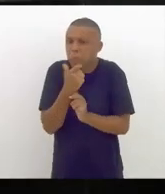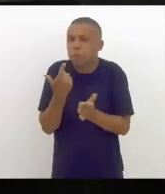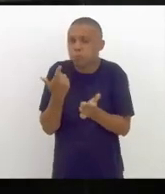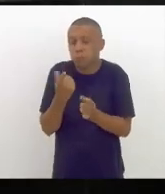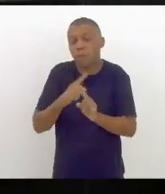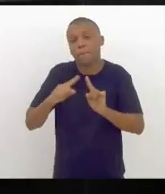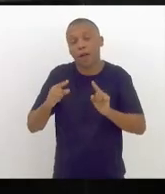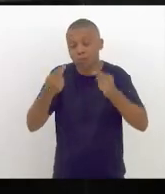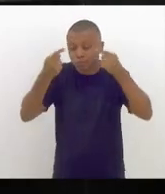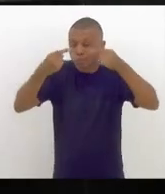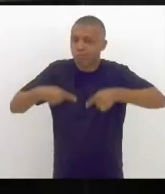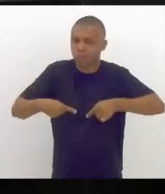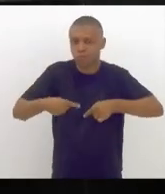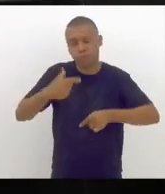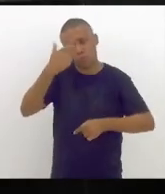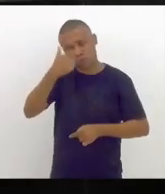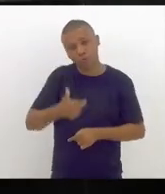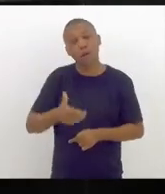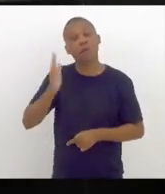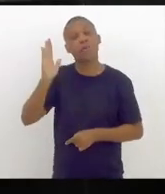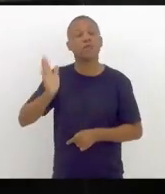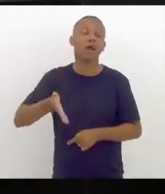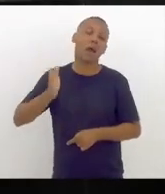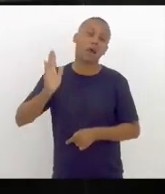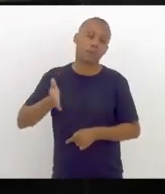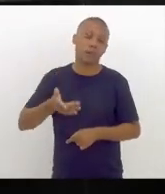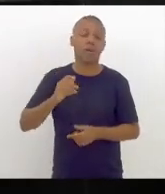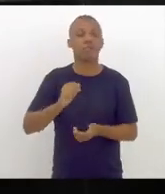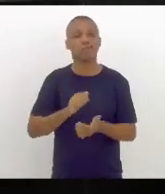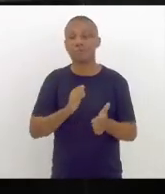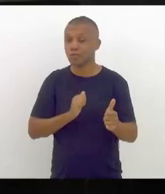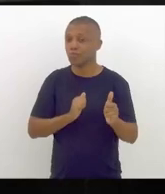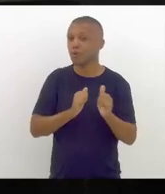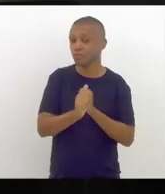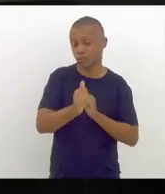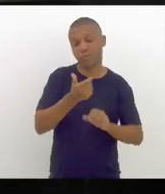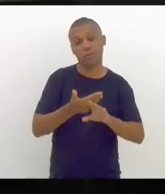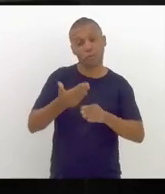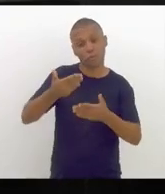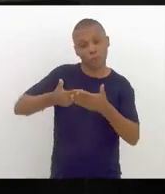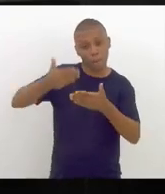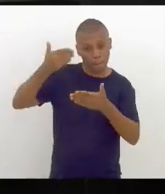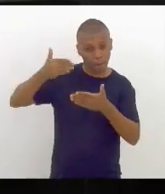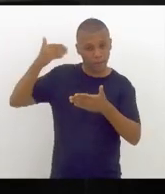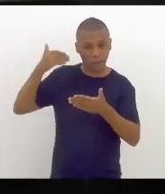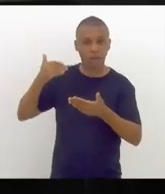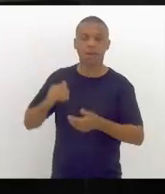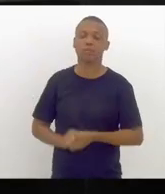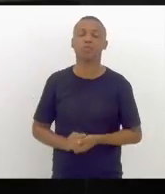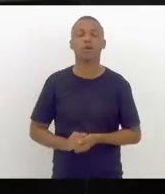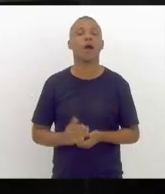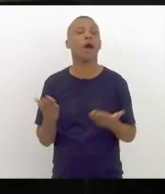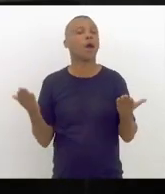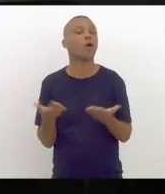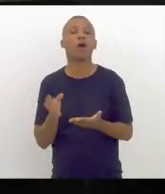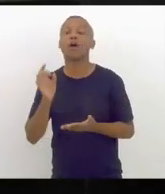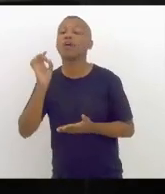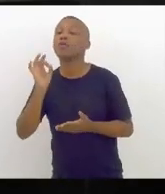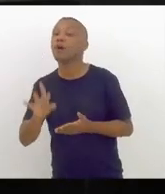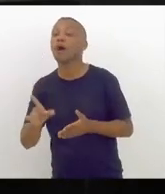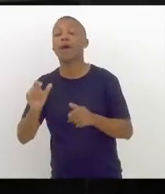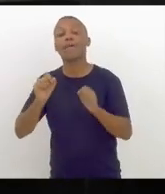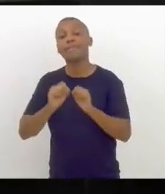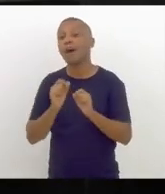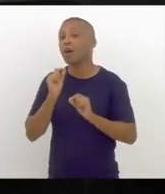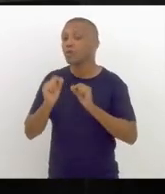competidora que sou, que já fui, inclusive, esportista, o que me resta a fazer,